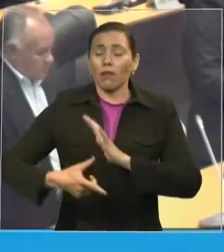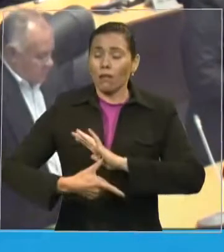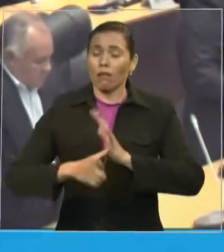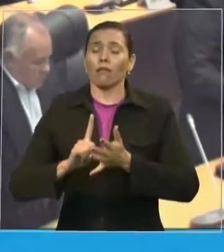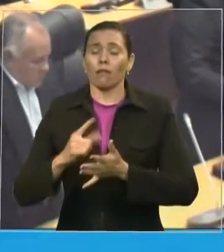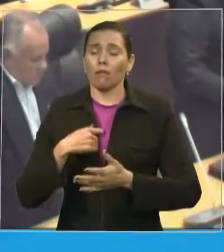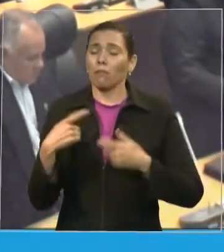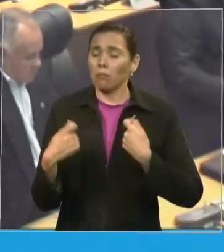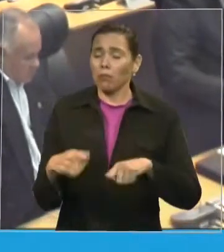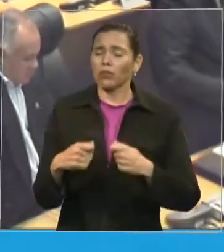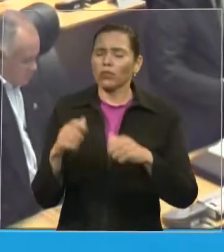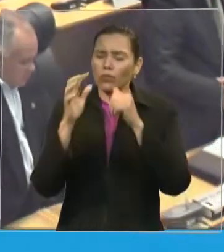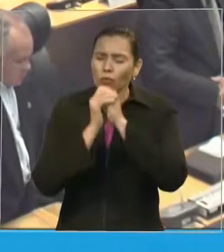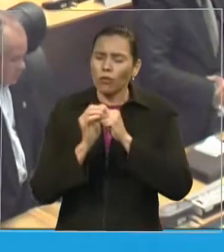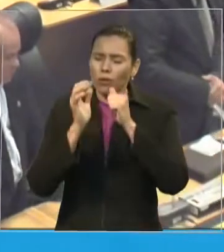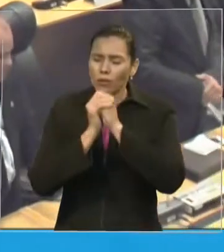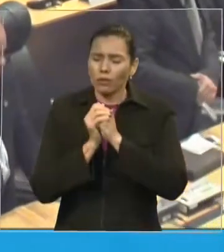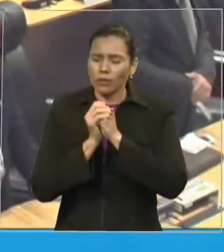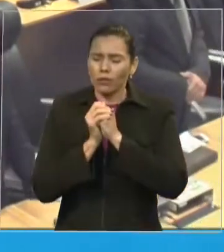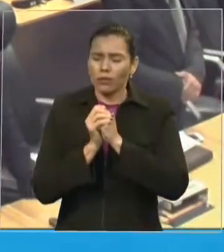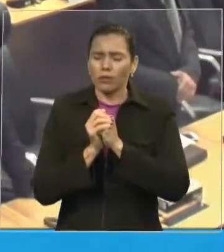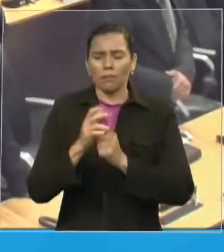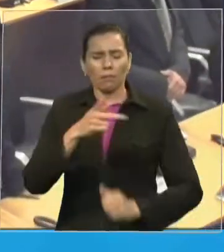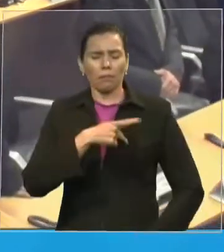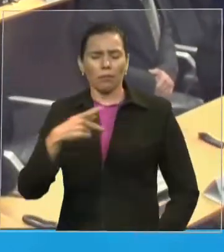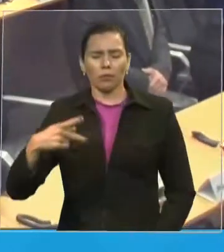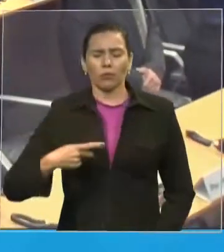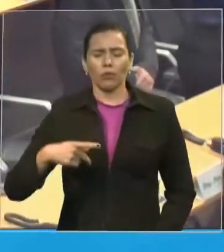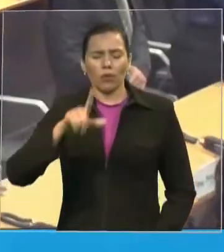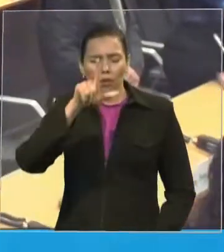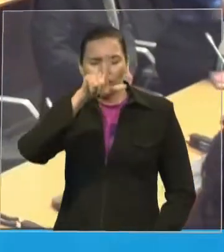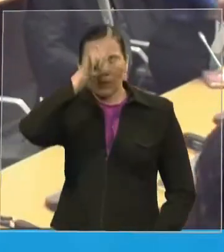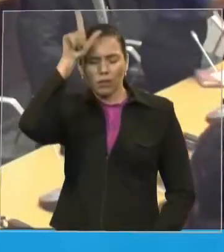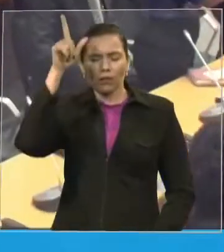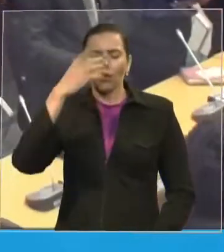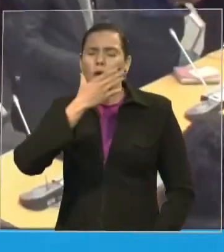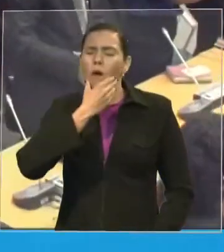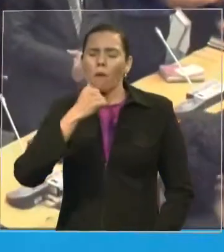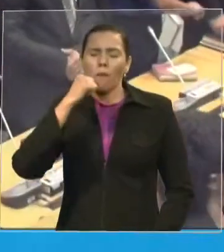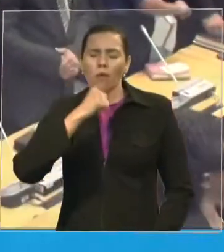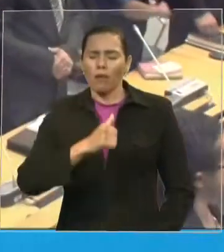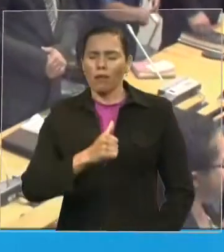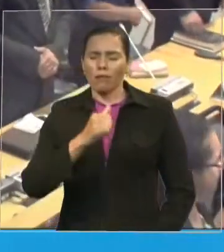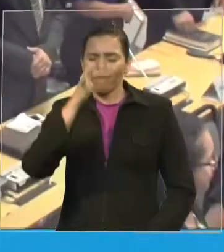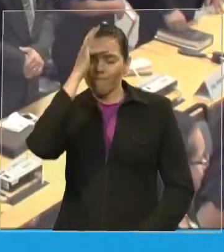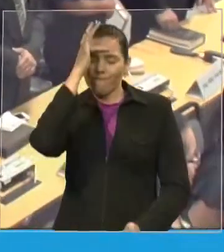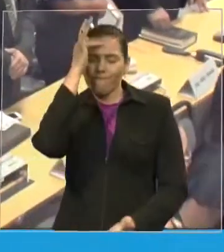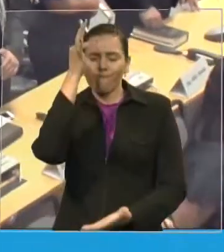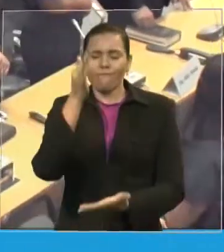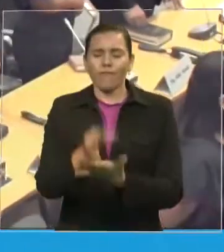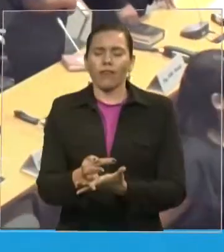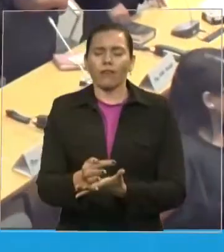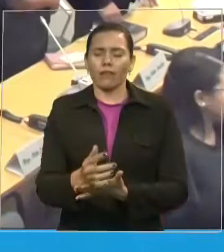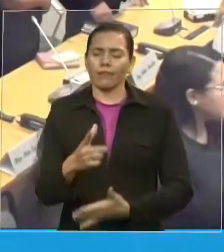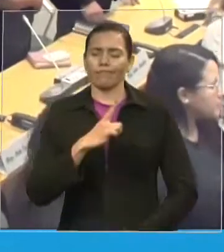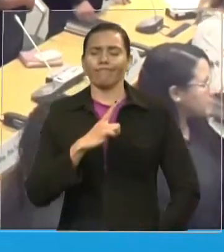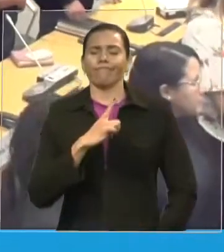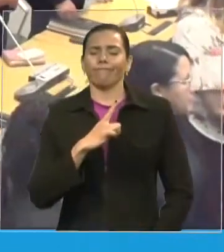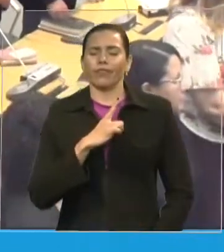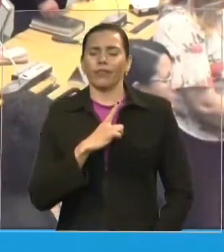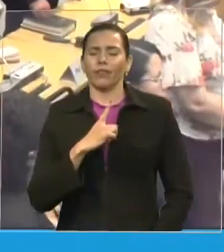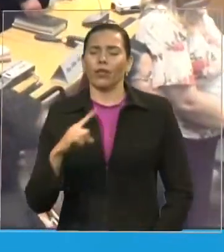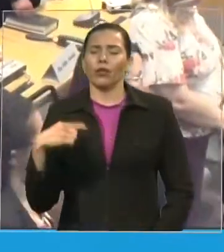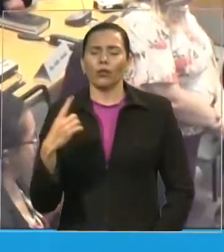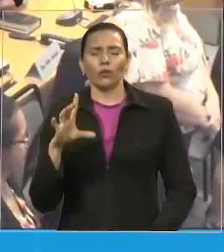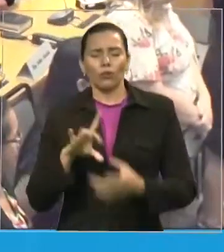pastores líderes homens e mulheres de fé que aqui estão nós queremos juntos